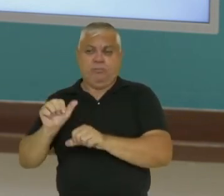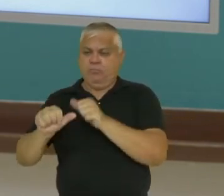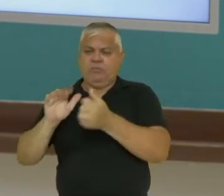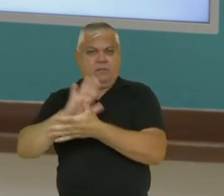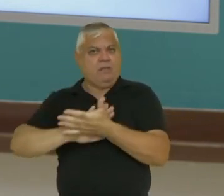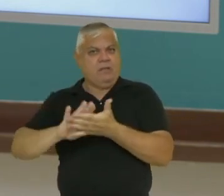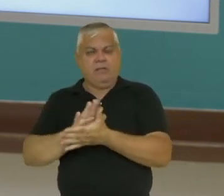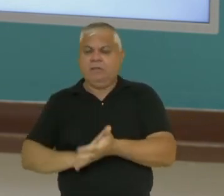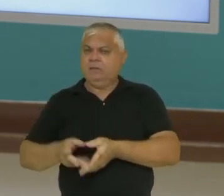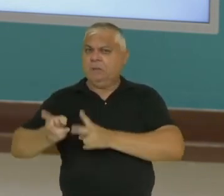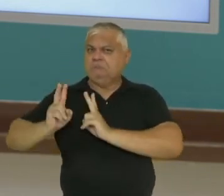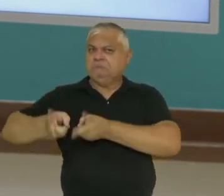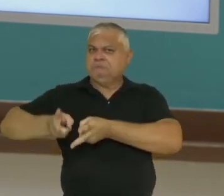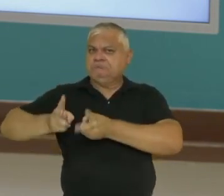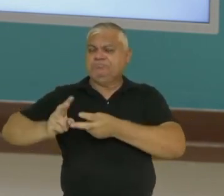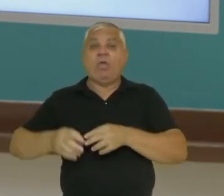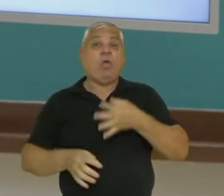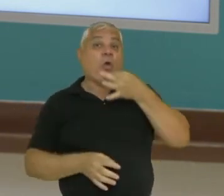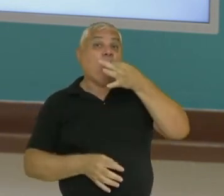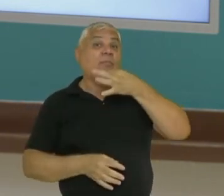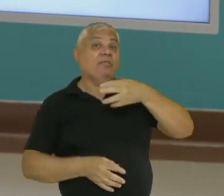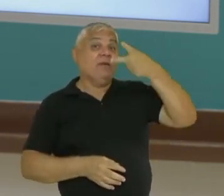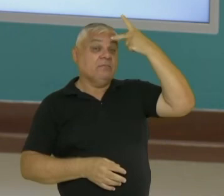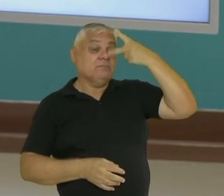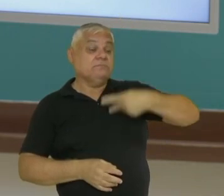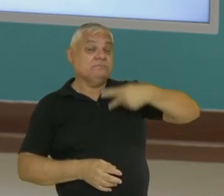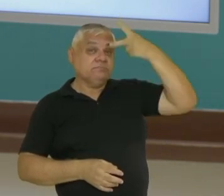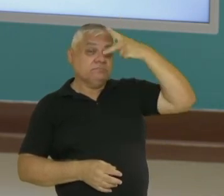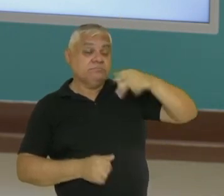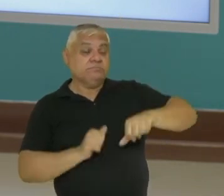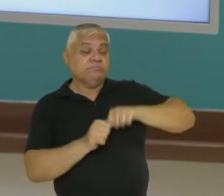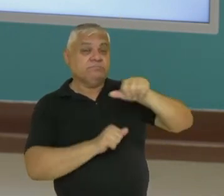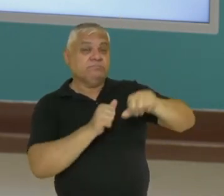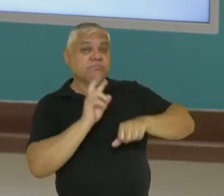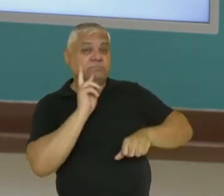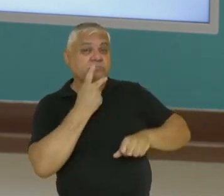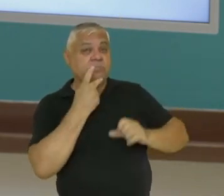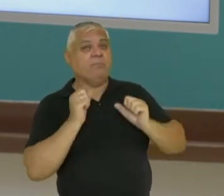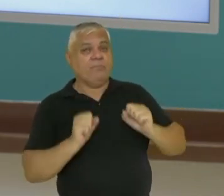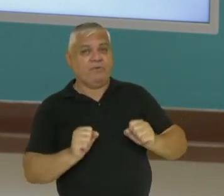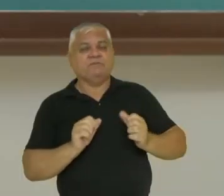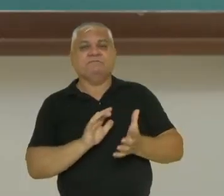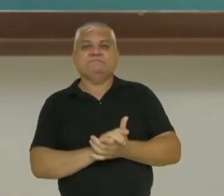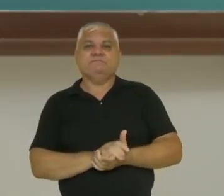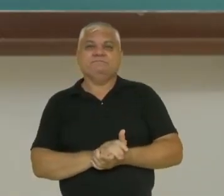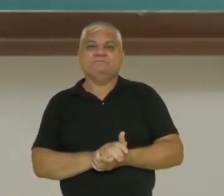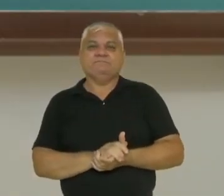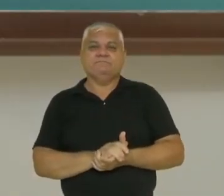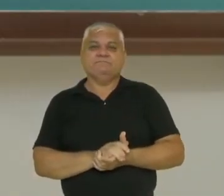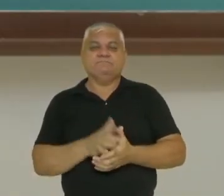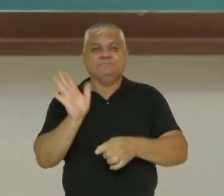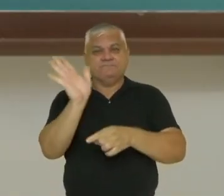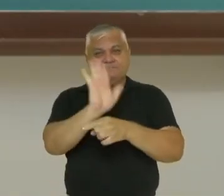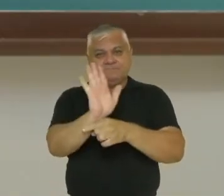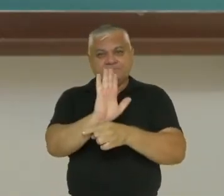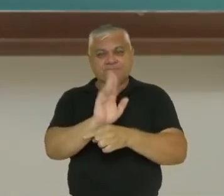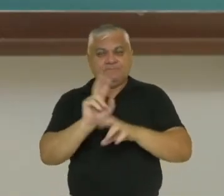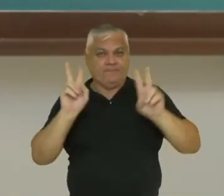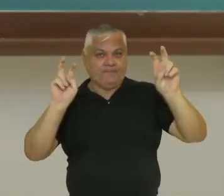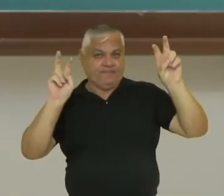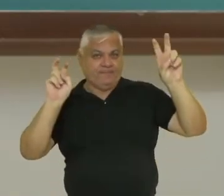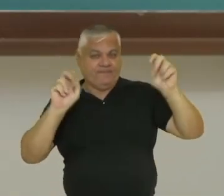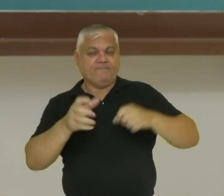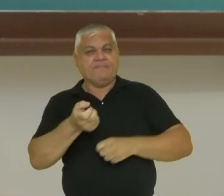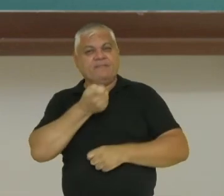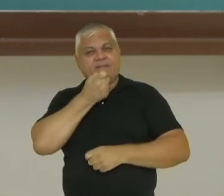é uma visão particular de cada um e que pode ser modificada com o tempo, certo? Então, nesse vídeo falamos sobre